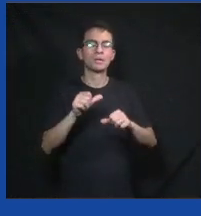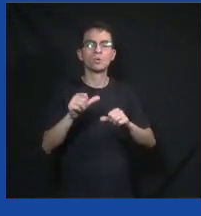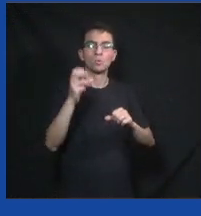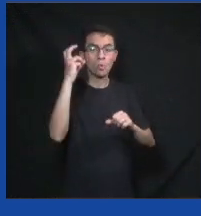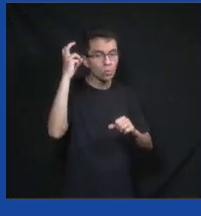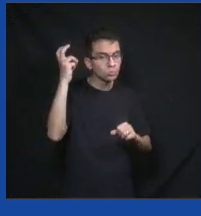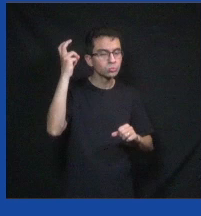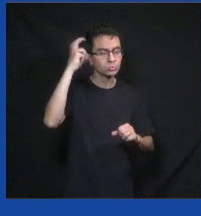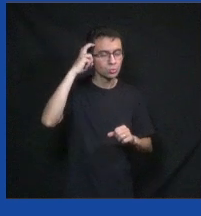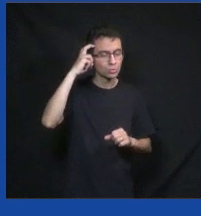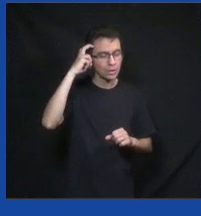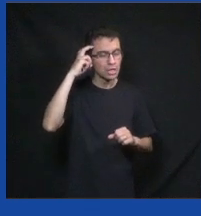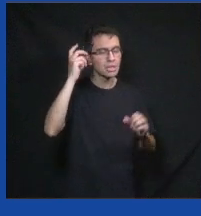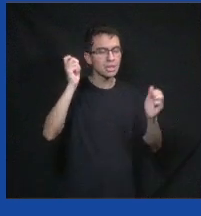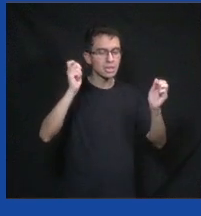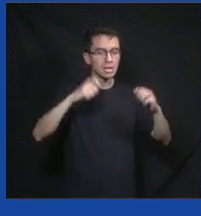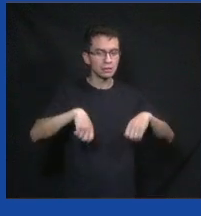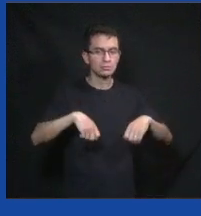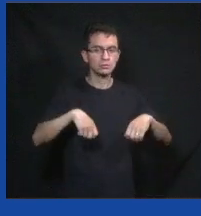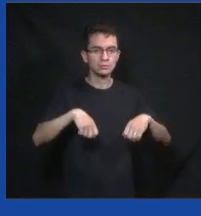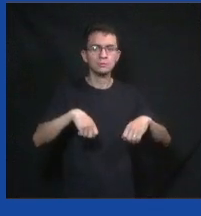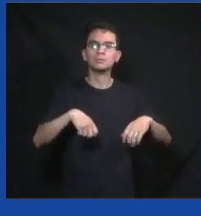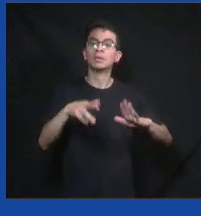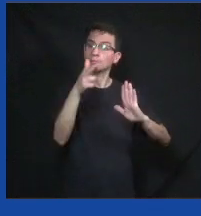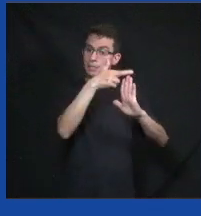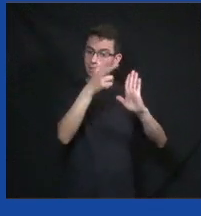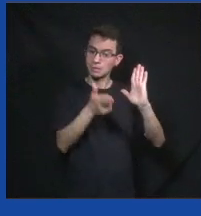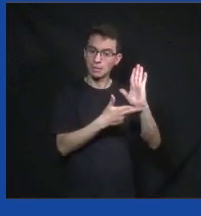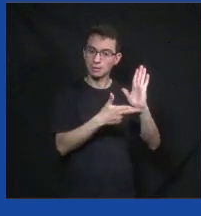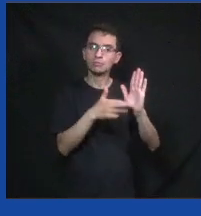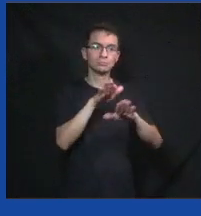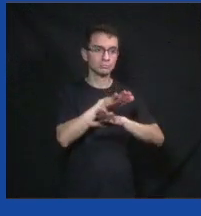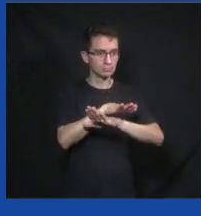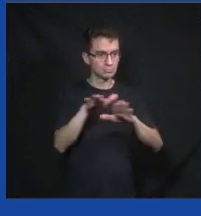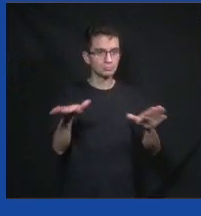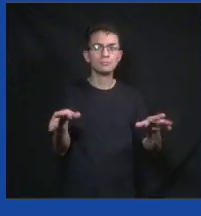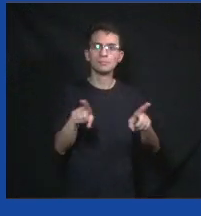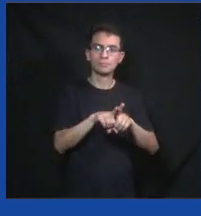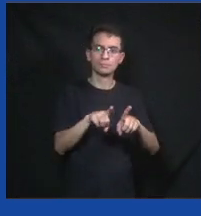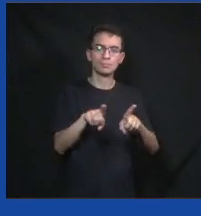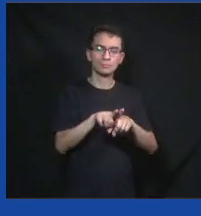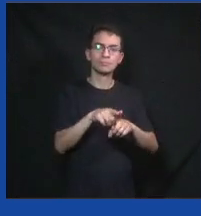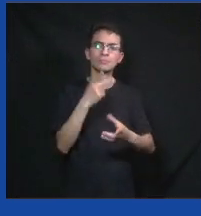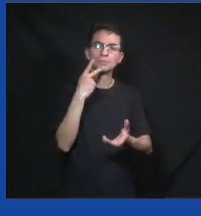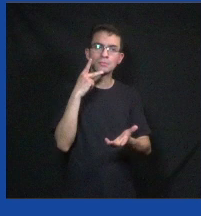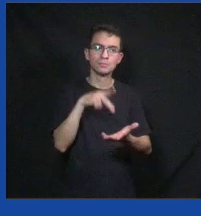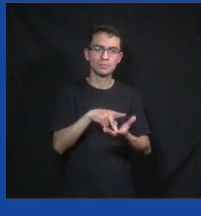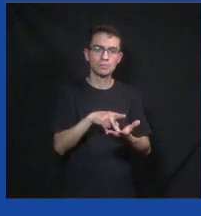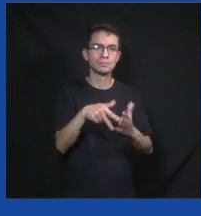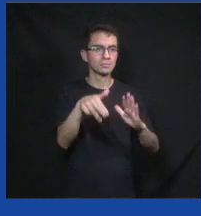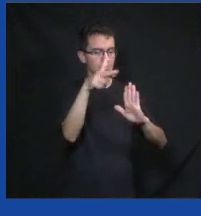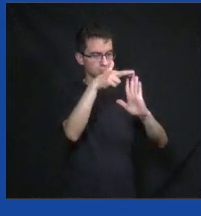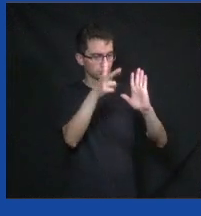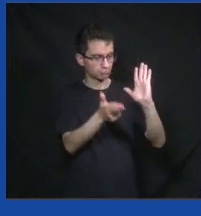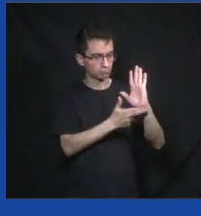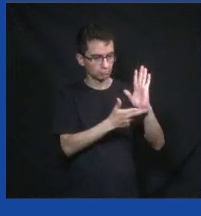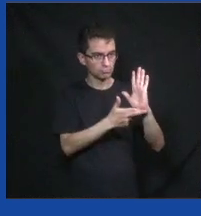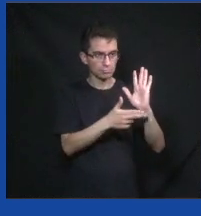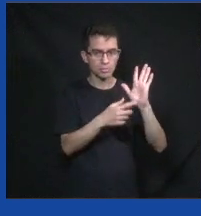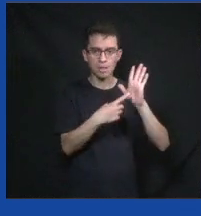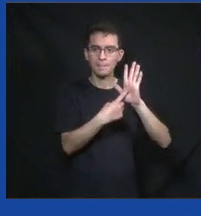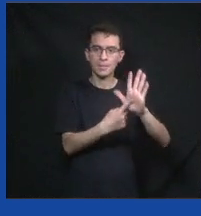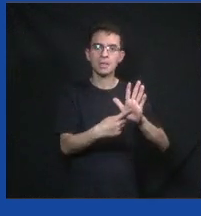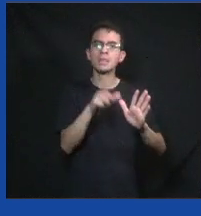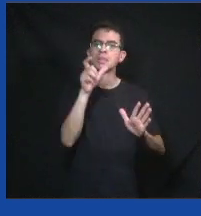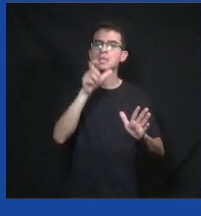um todo. A gente começa a olhar para alguns paradigmas e tentar quebrá-los, como paradigma da transparência, do protagonismo do cidadão. E aí a